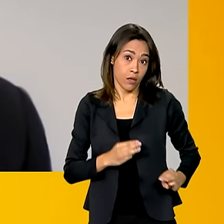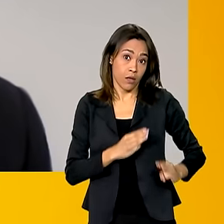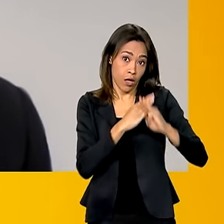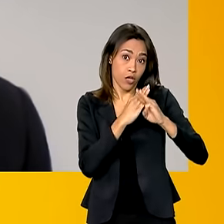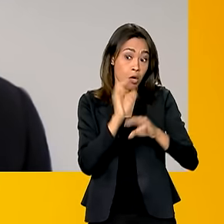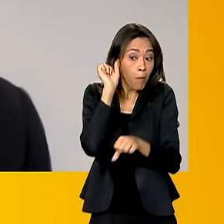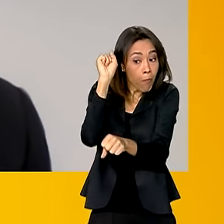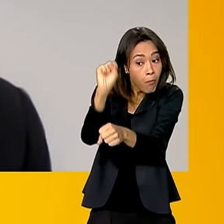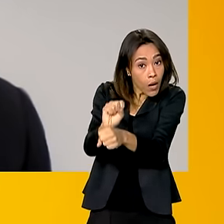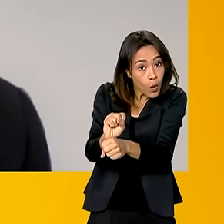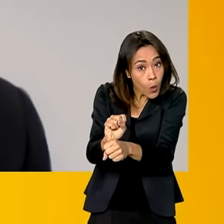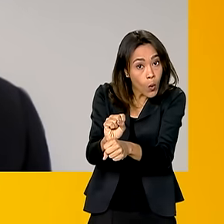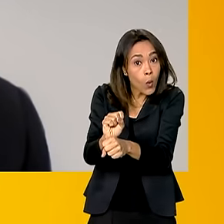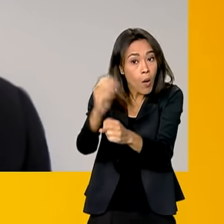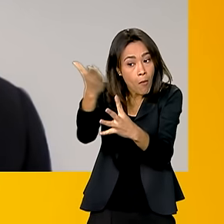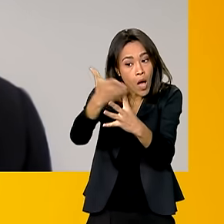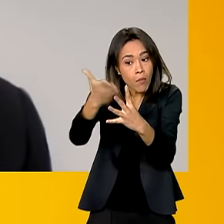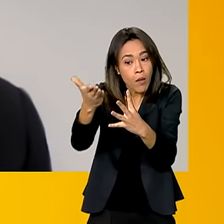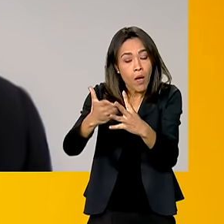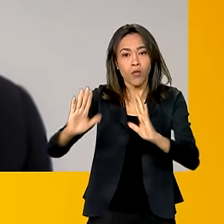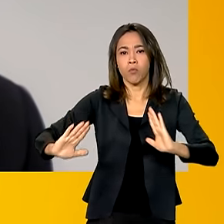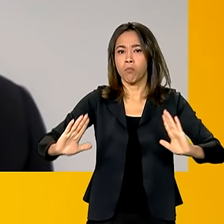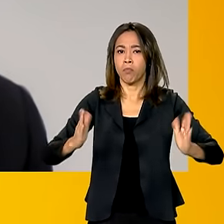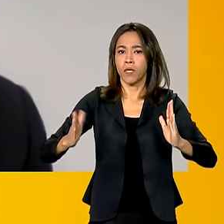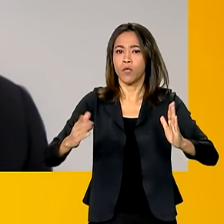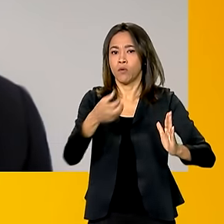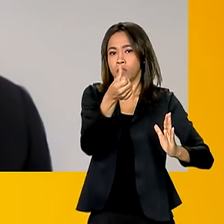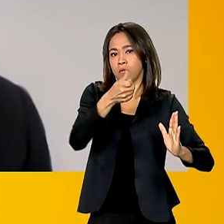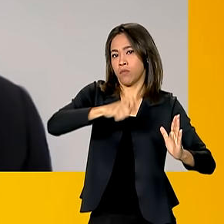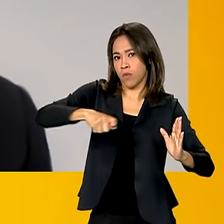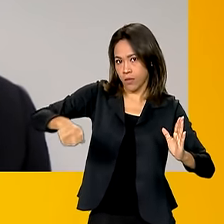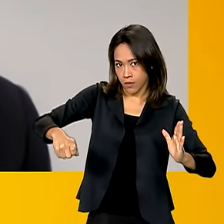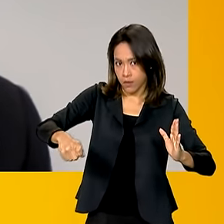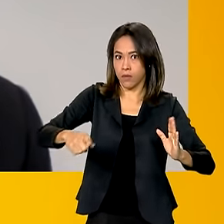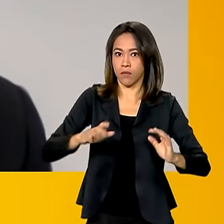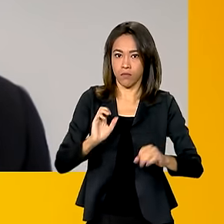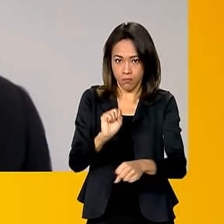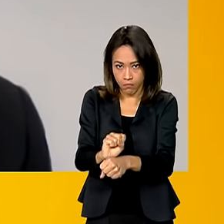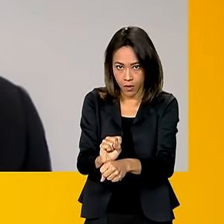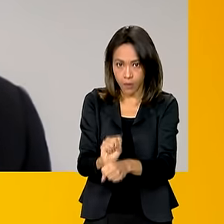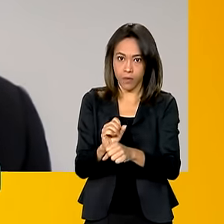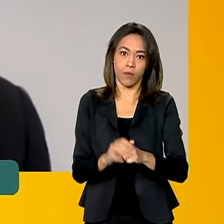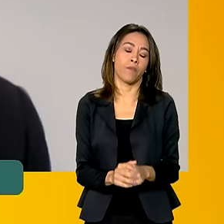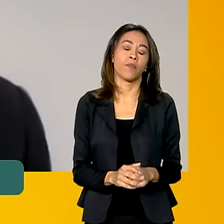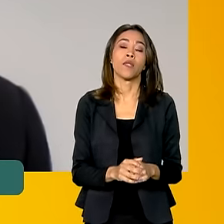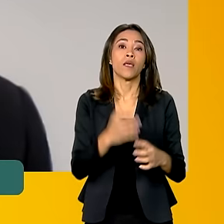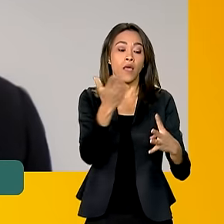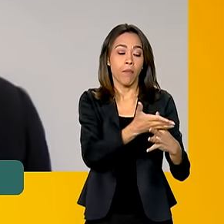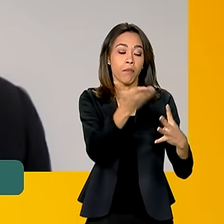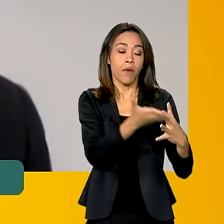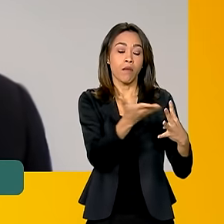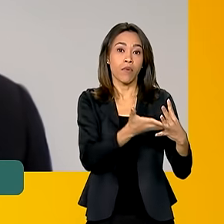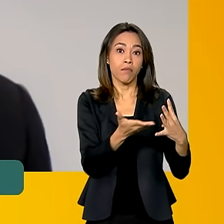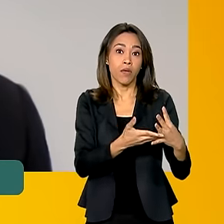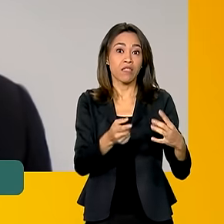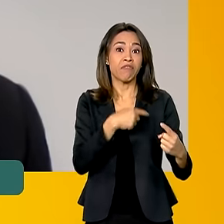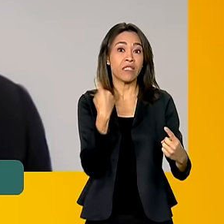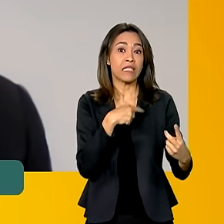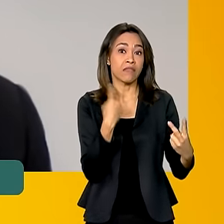financiamentos até seis meses. E também são prestações vincendas.